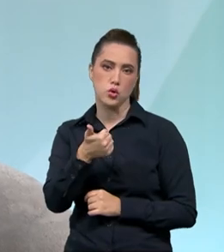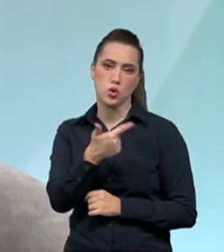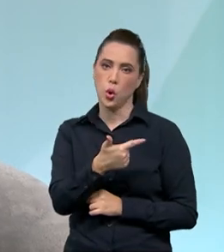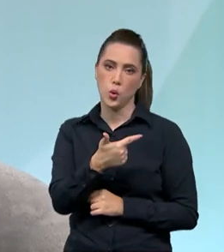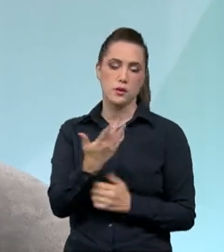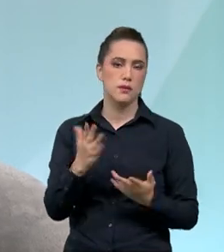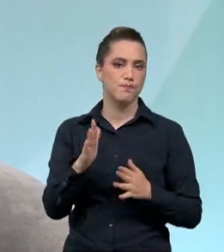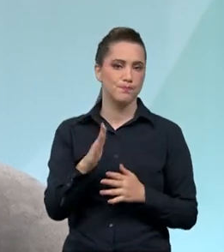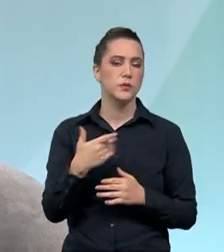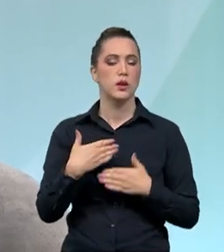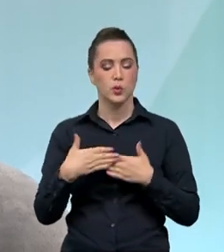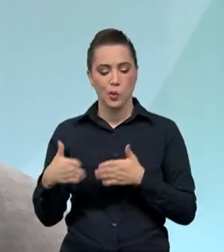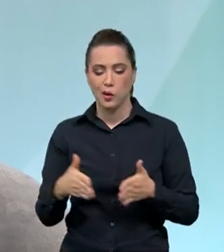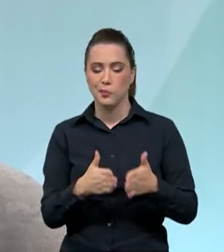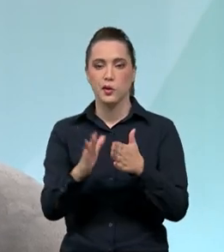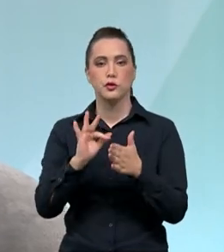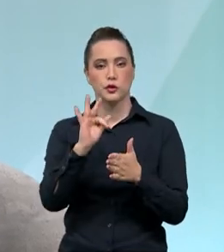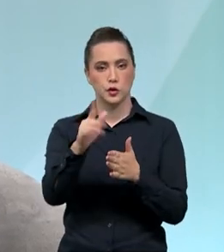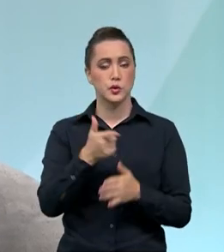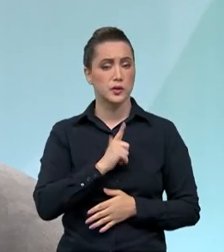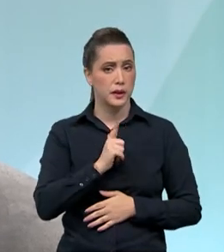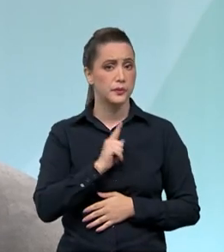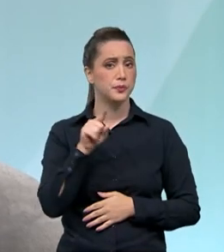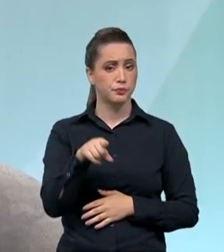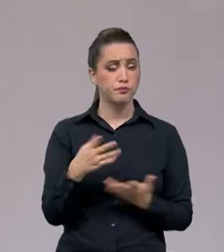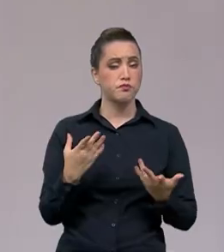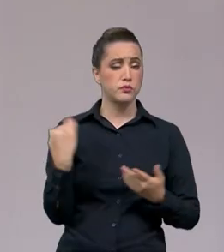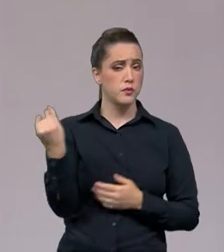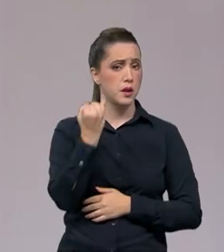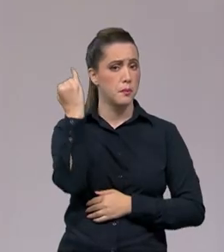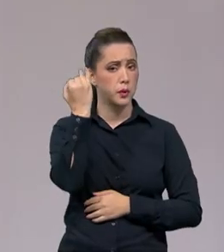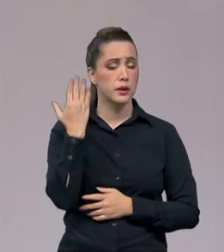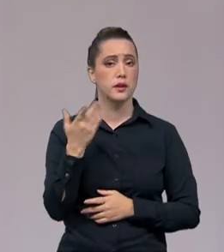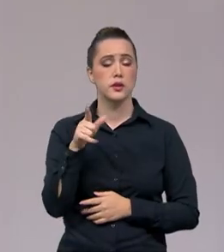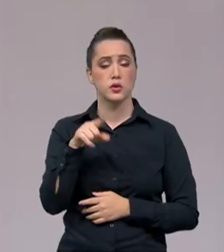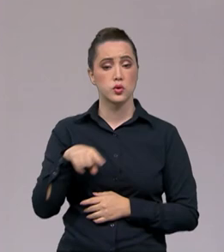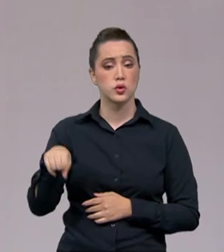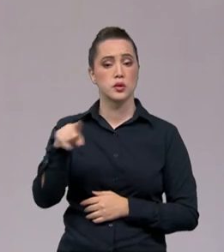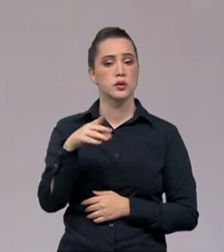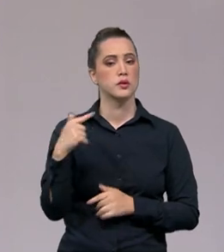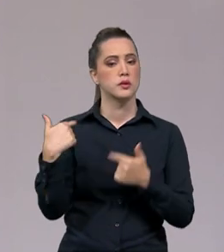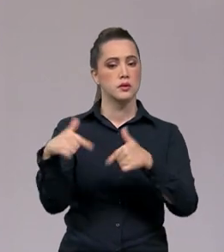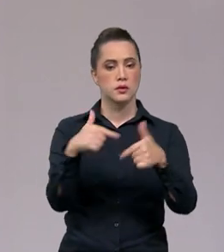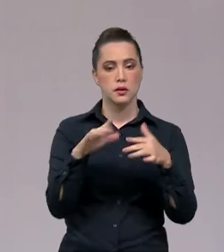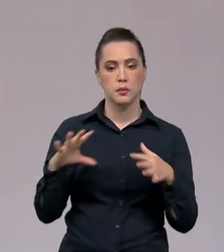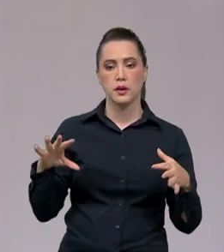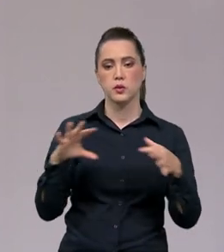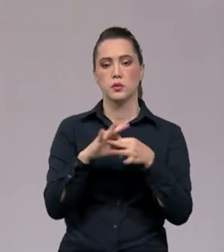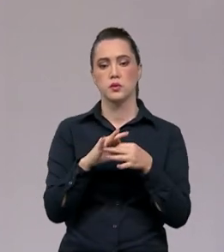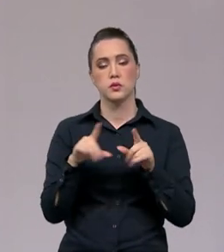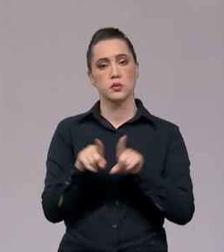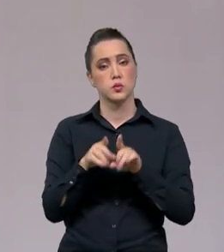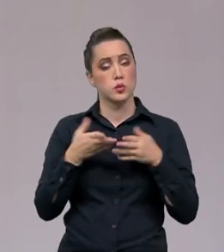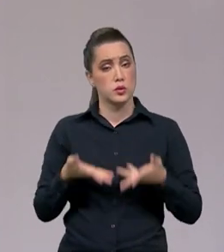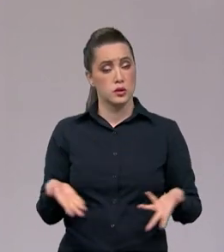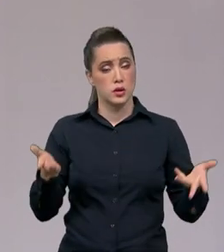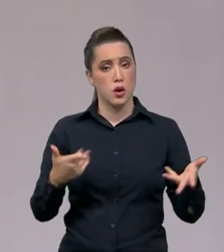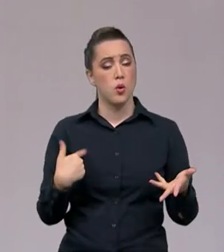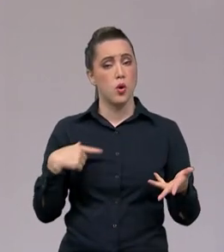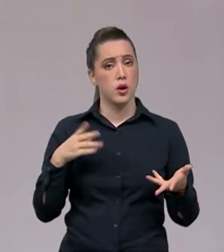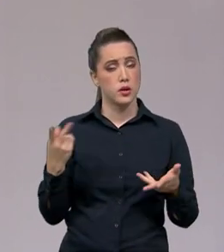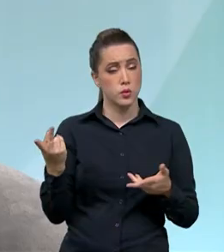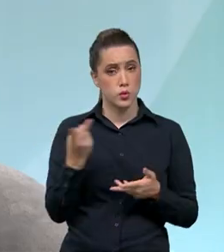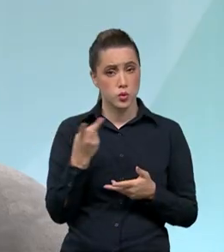E isso tem sido muito bom, o trade tem ficado muito feliz com essa ação e com essa parceria recente entre